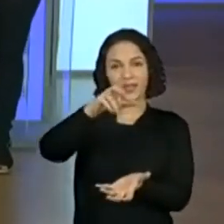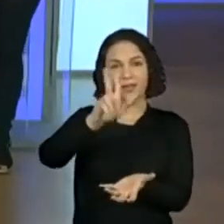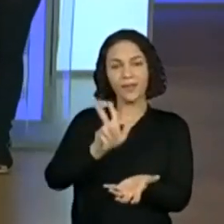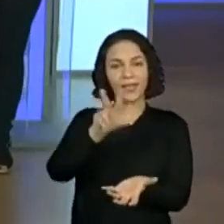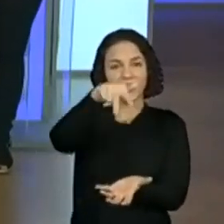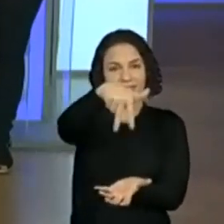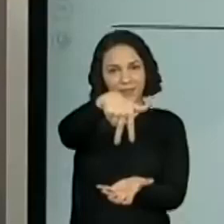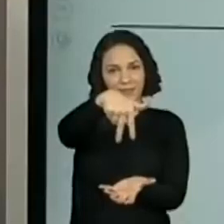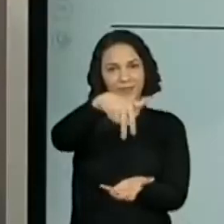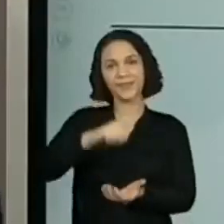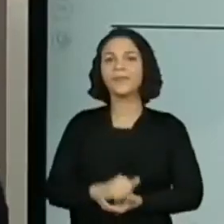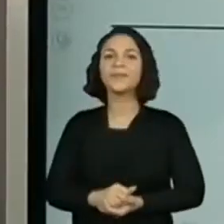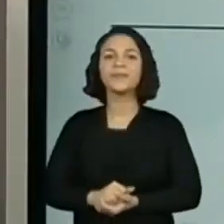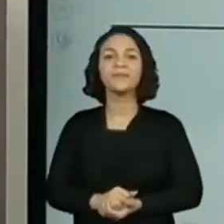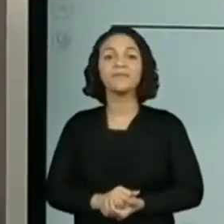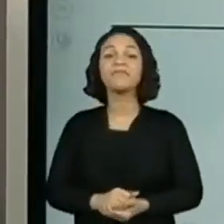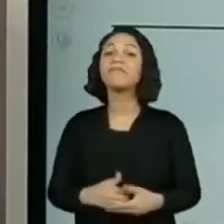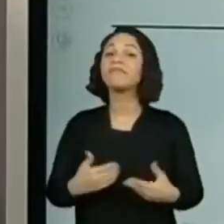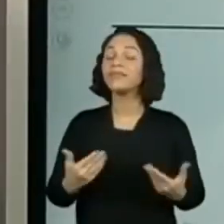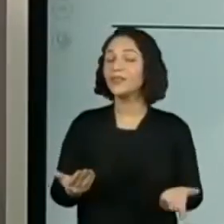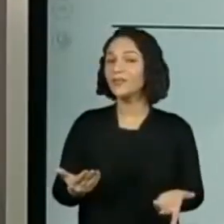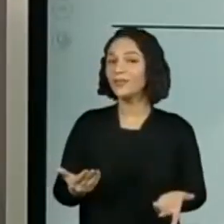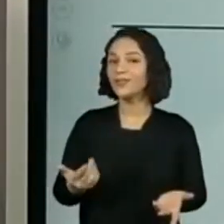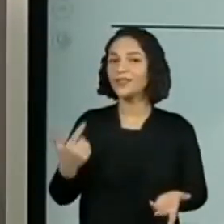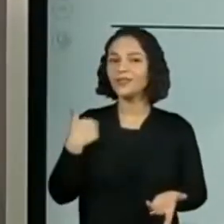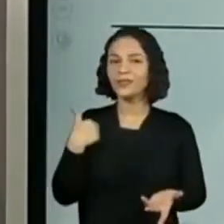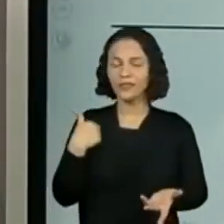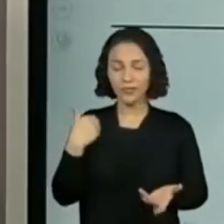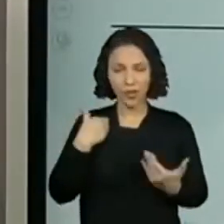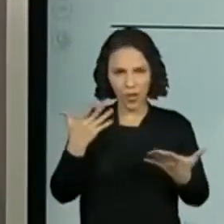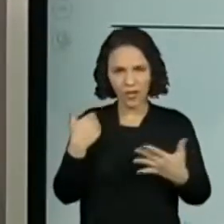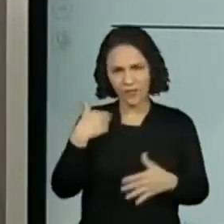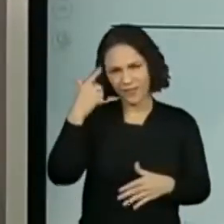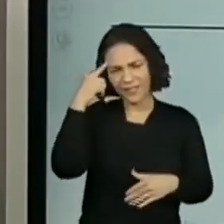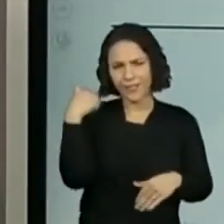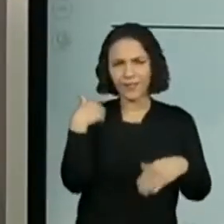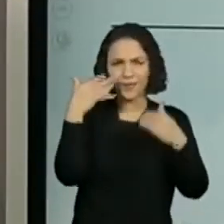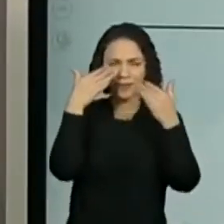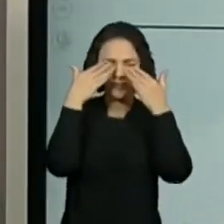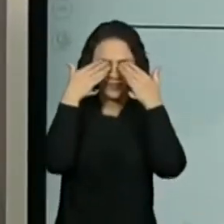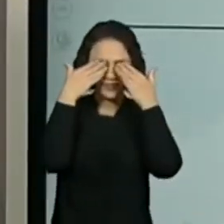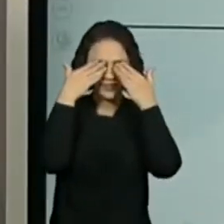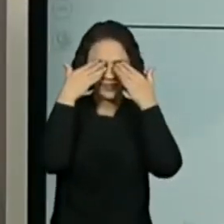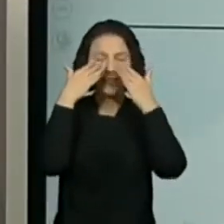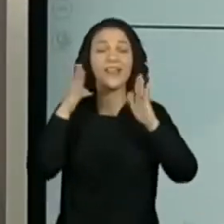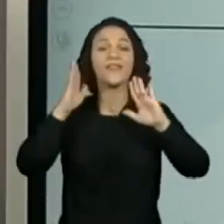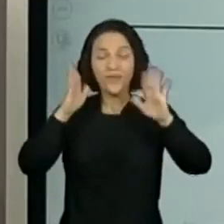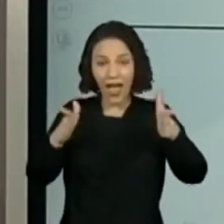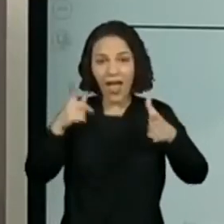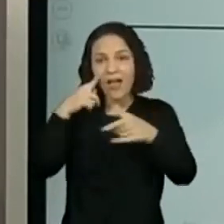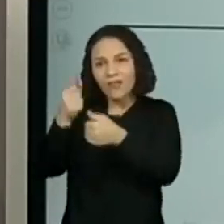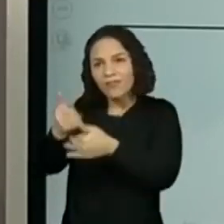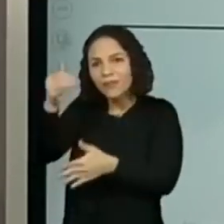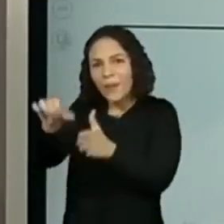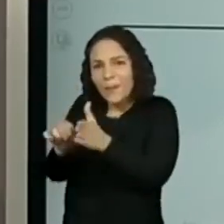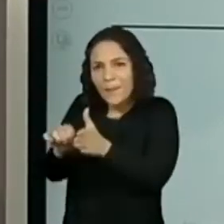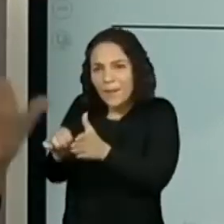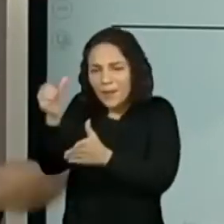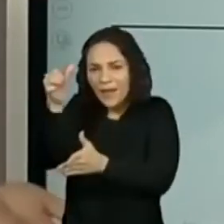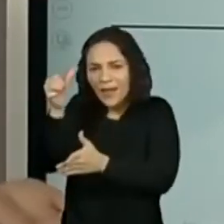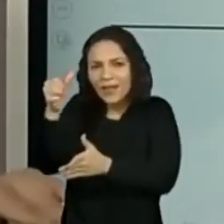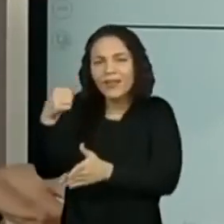vários, vários, vários, vários. Então, eu vou fazer assim. Eu vou fechar os meus olhos e vou falar assim, valendo. E o primeiro que aparecer ali,